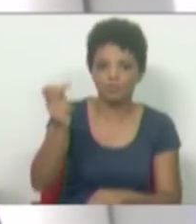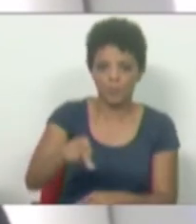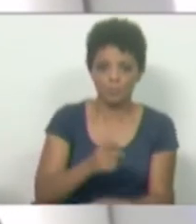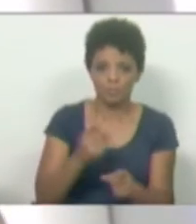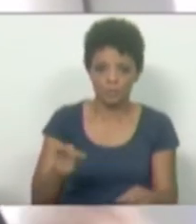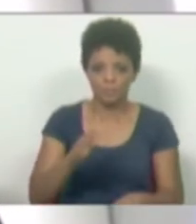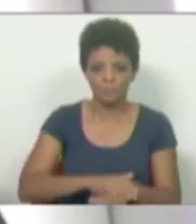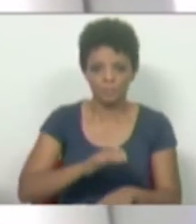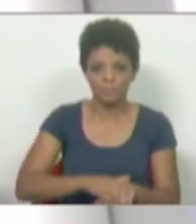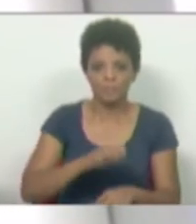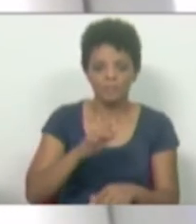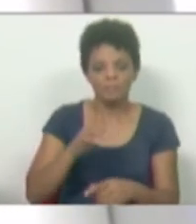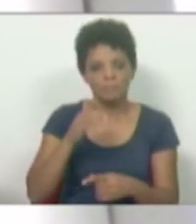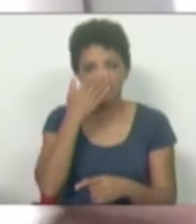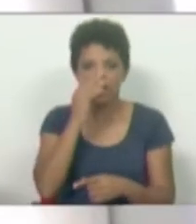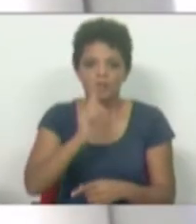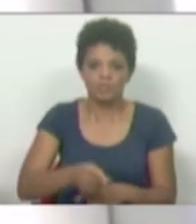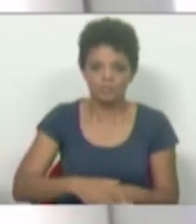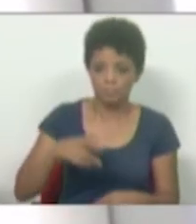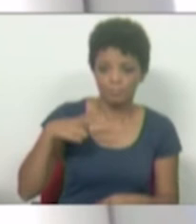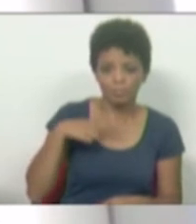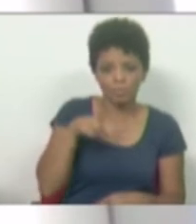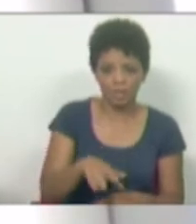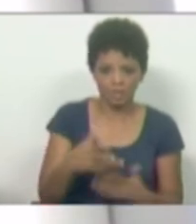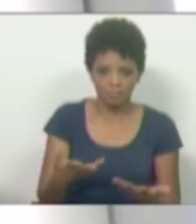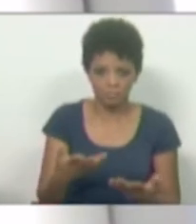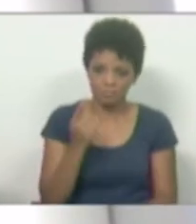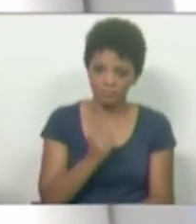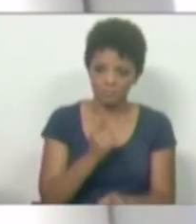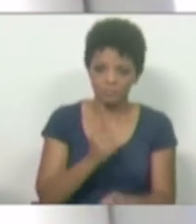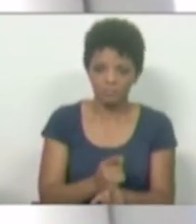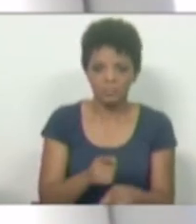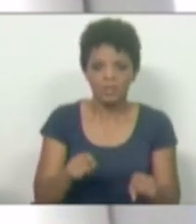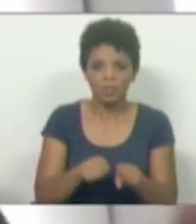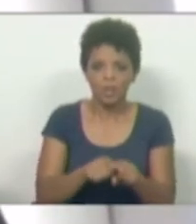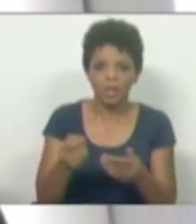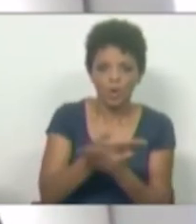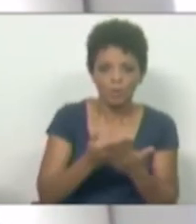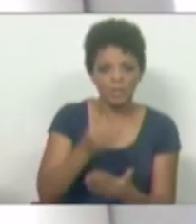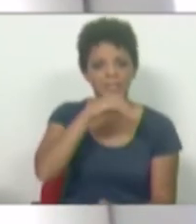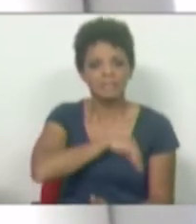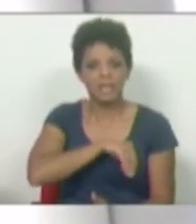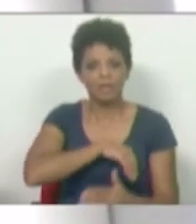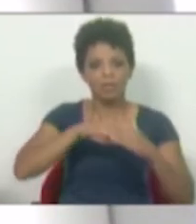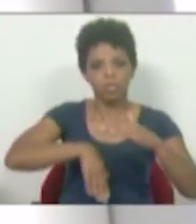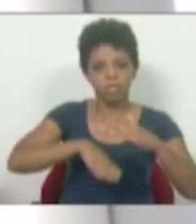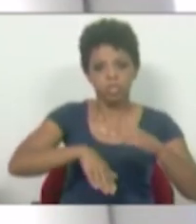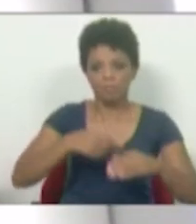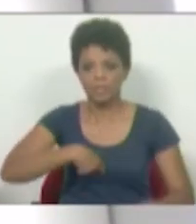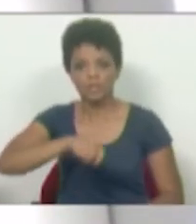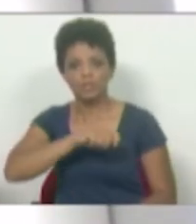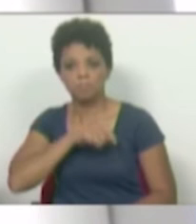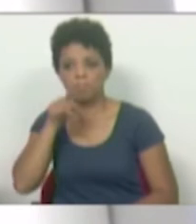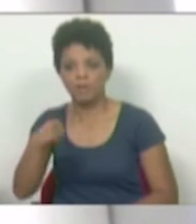a mensagem que isto passa para fora é que Portugal continua apostada em ser uma economia de salários baixos, ao passo que a Espanha